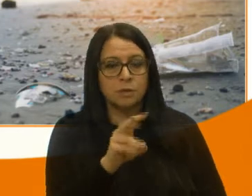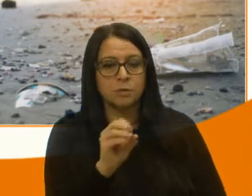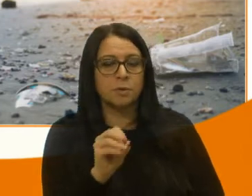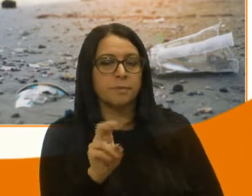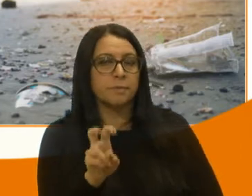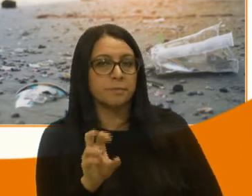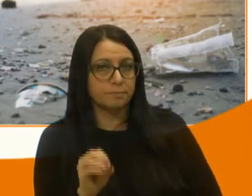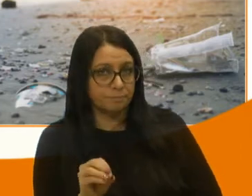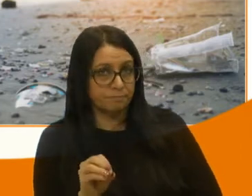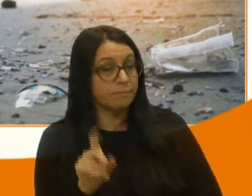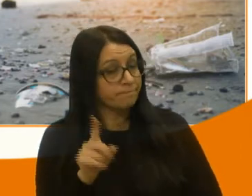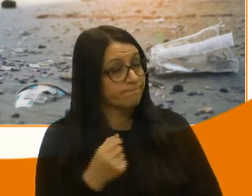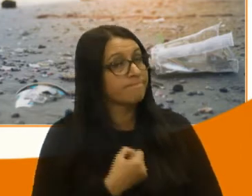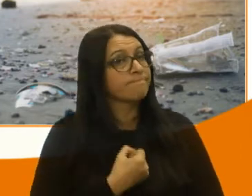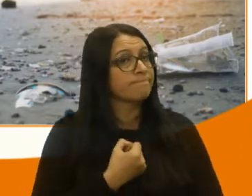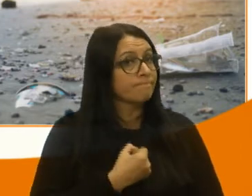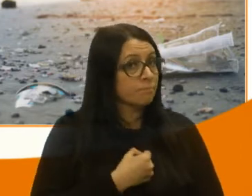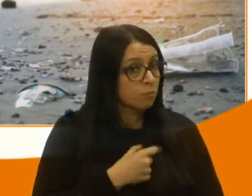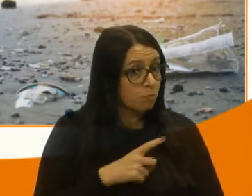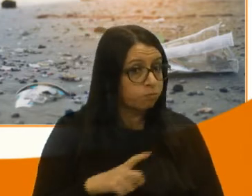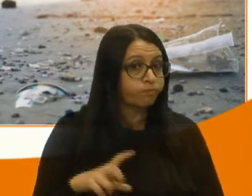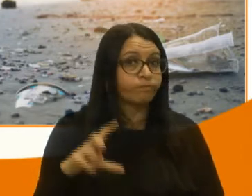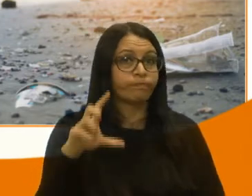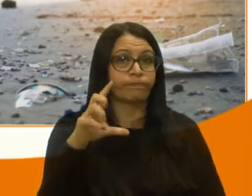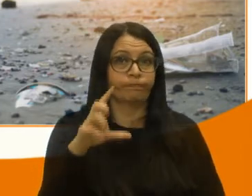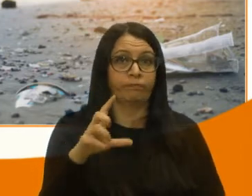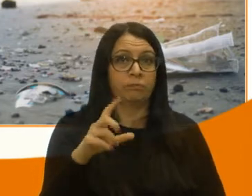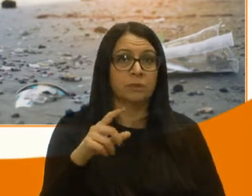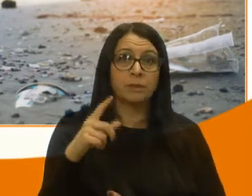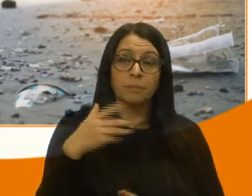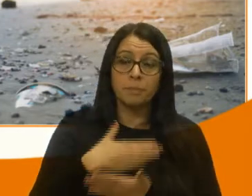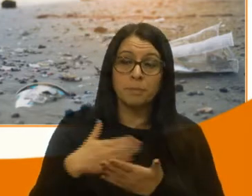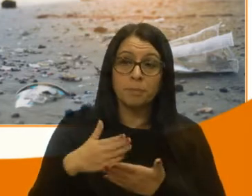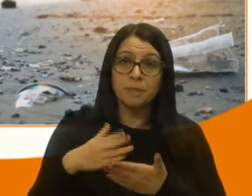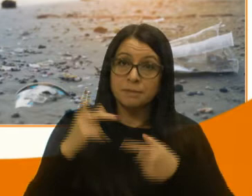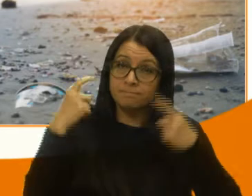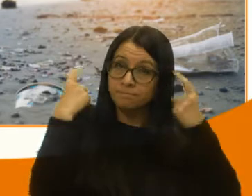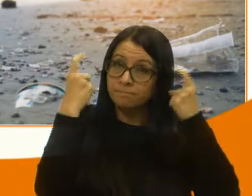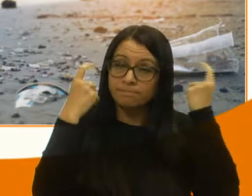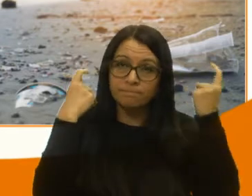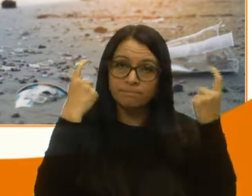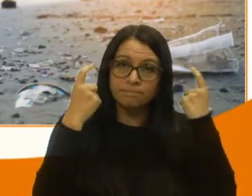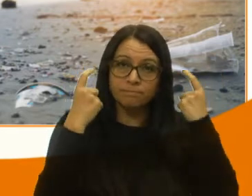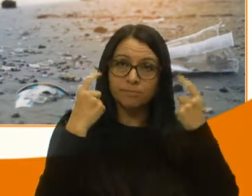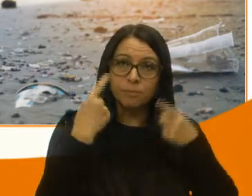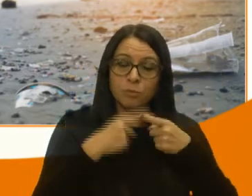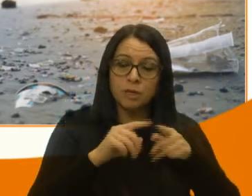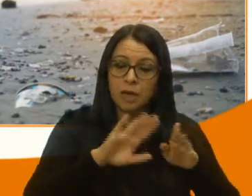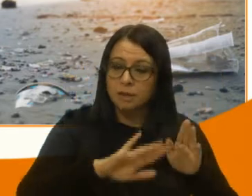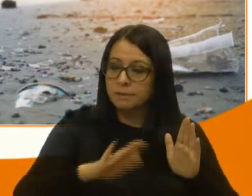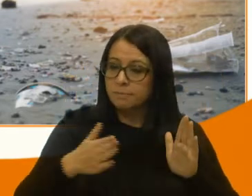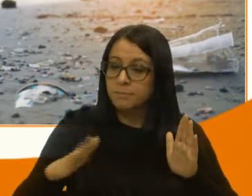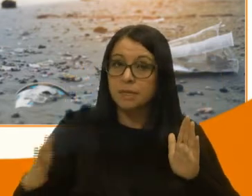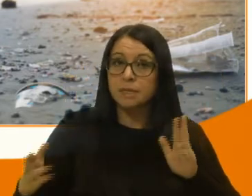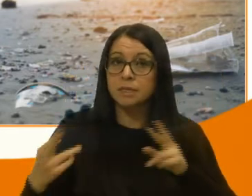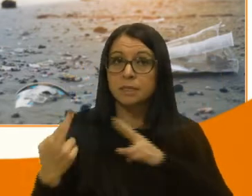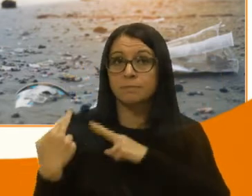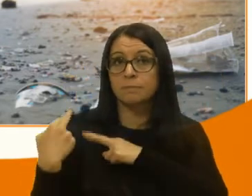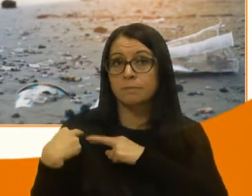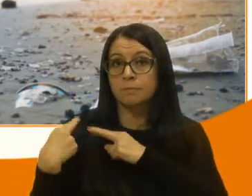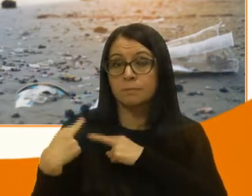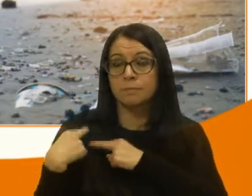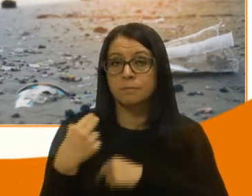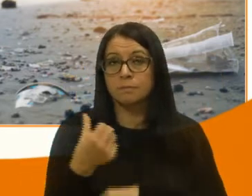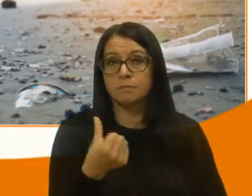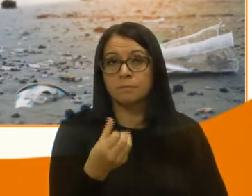Isso é um número muito alto e a gente tem que ter uma preocupação, porque os oceanos são responsáveis por